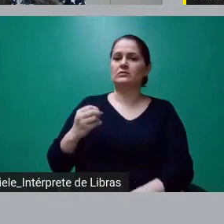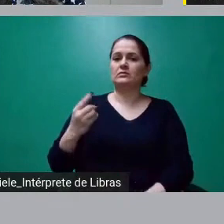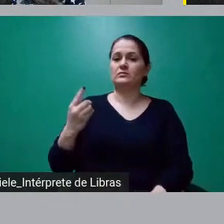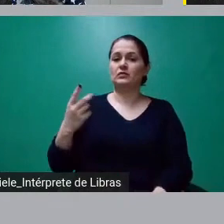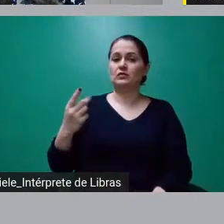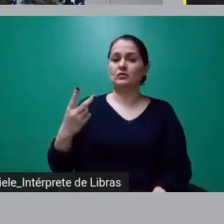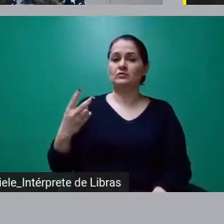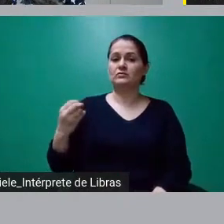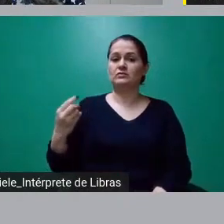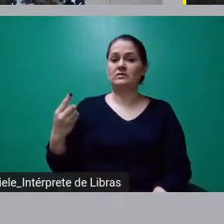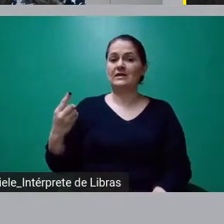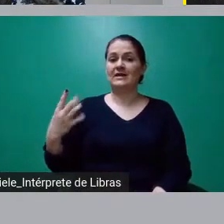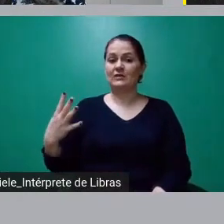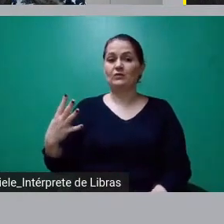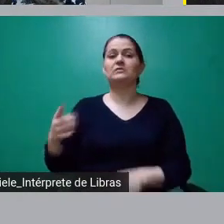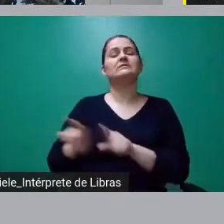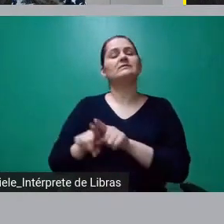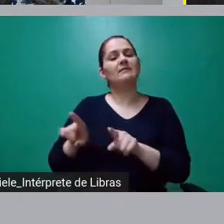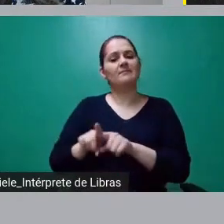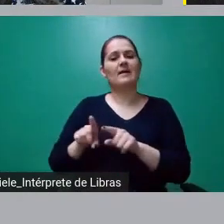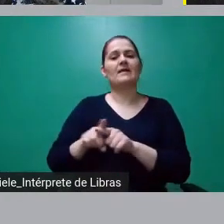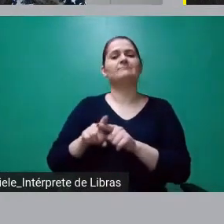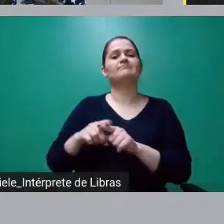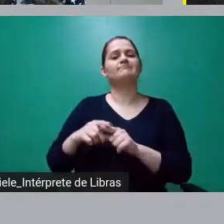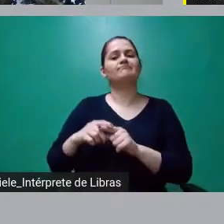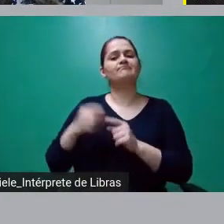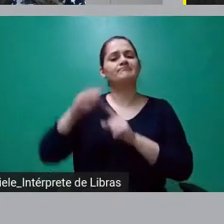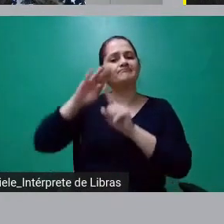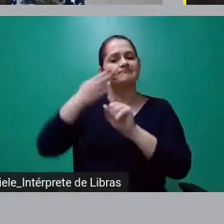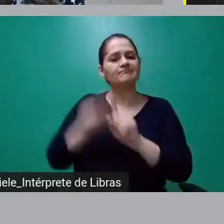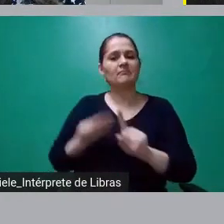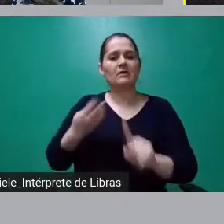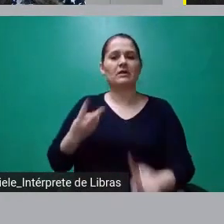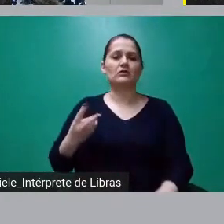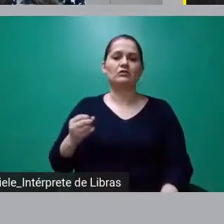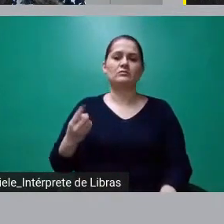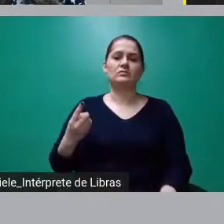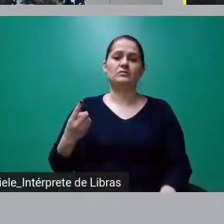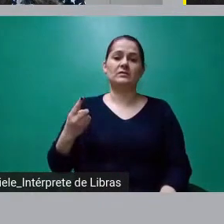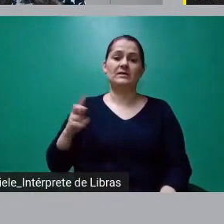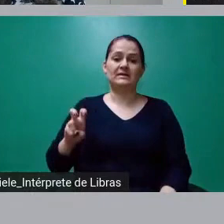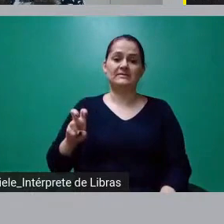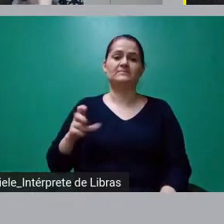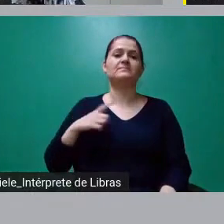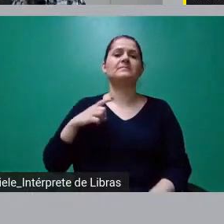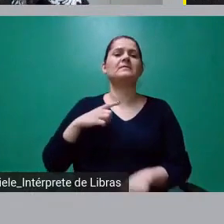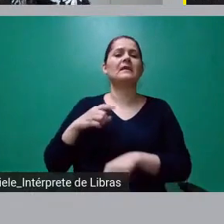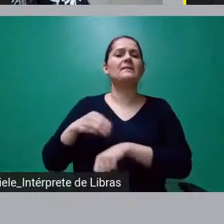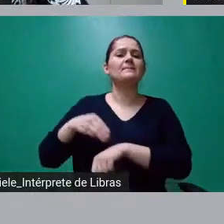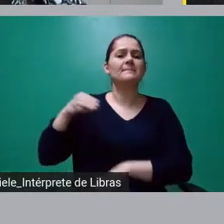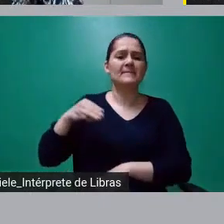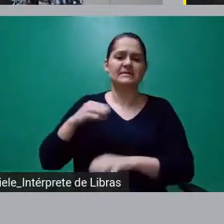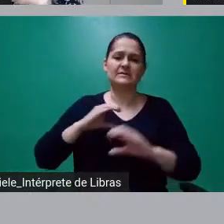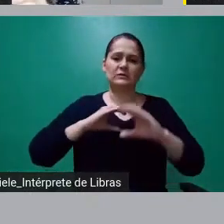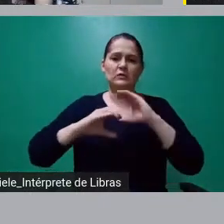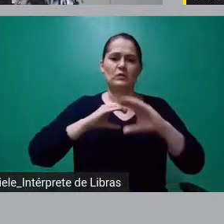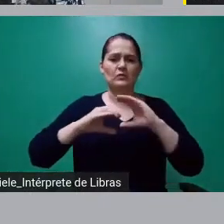2015. Formou-se pela Faculdade de Comunicação Casper Líbero e tem mestrado em Comunicação pela Faculdade